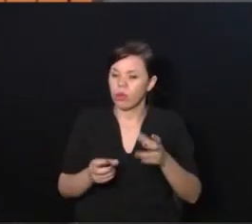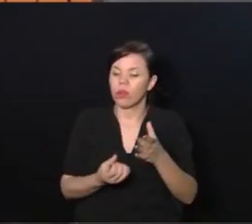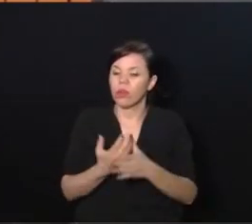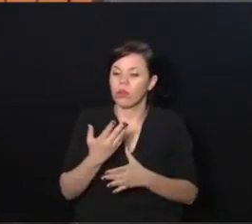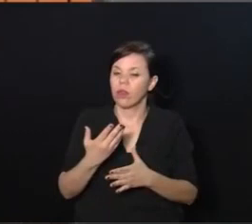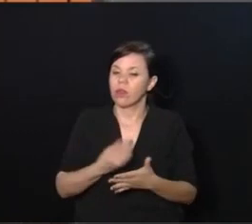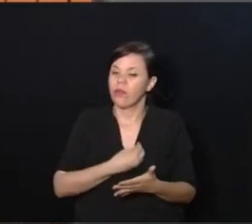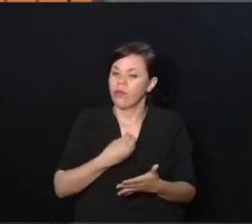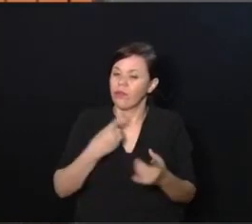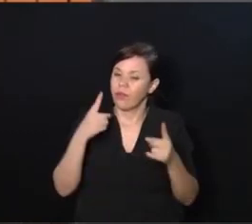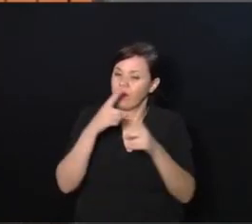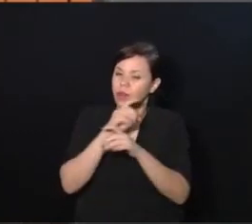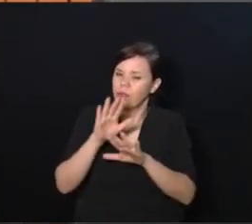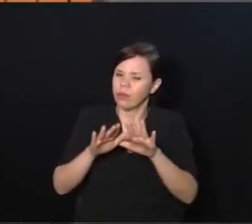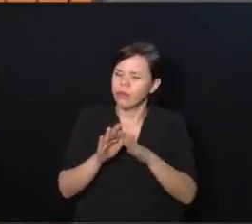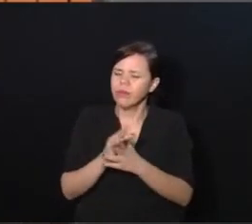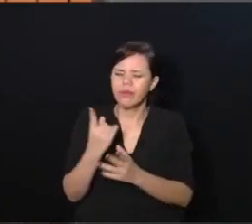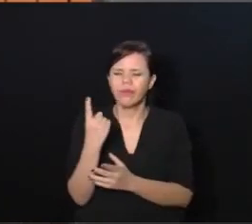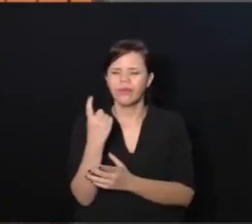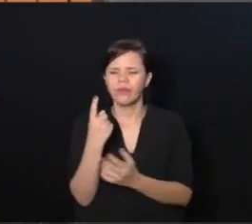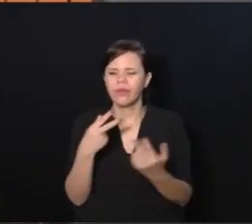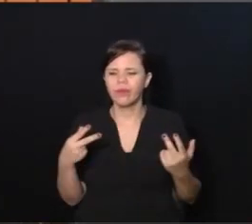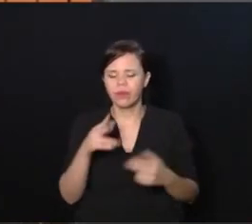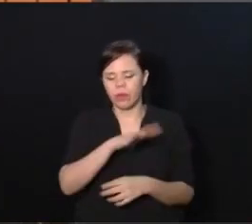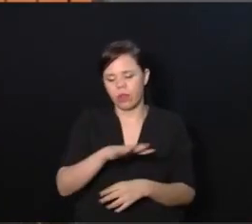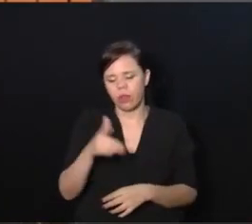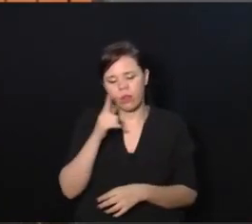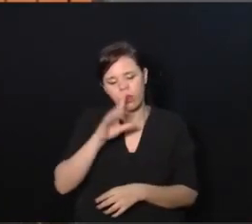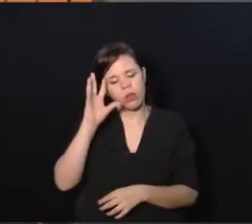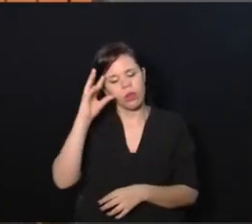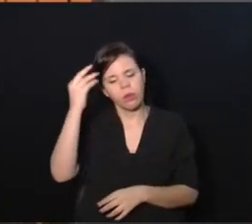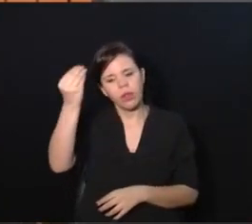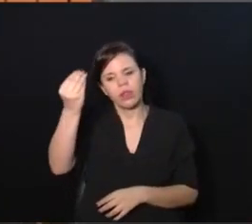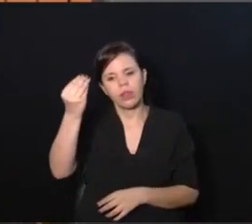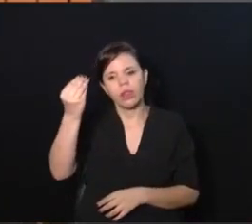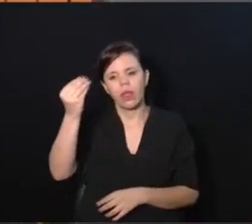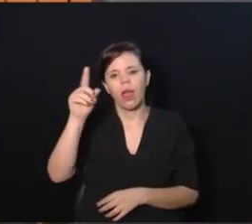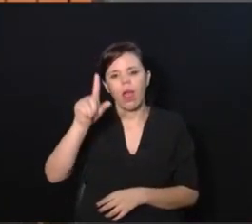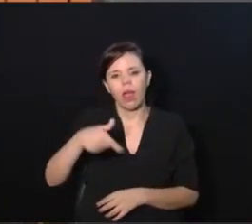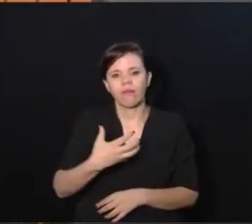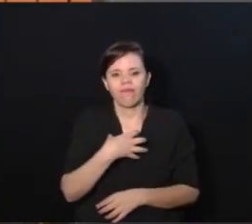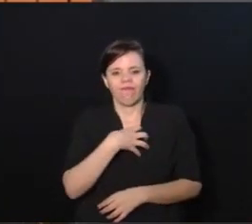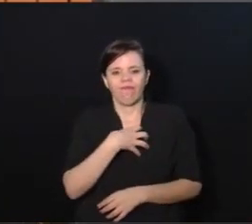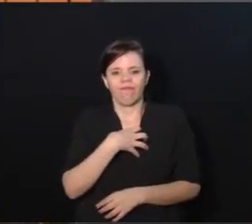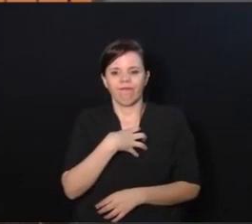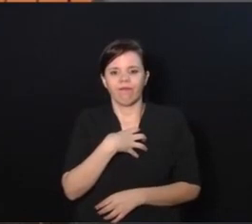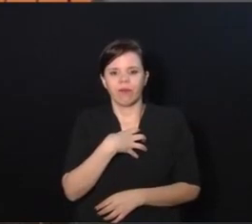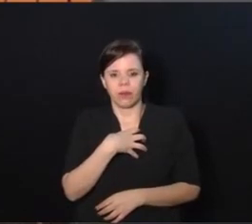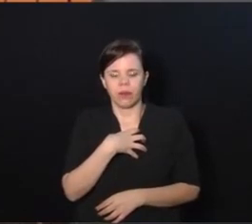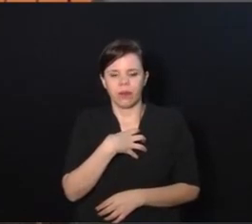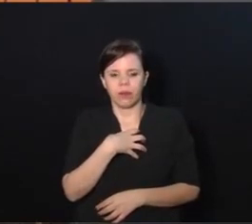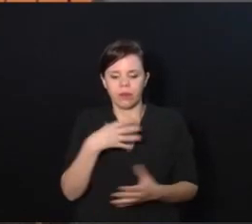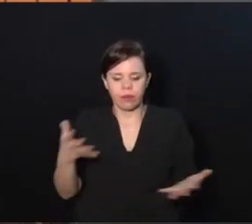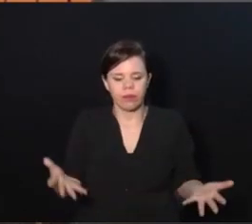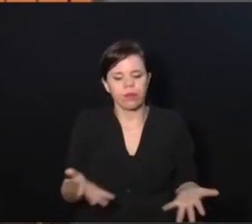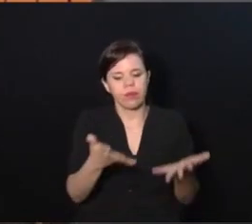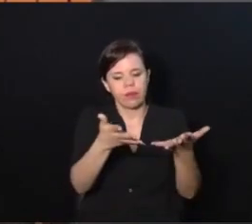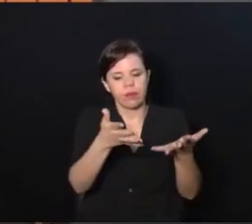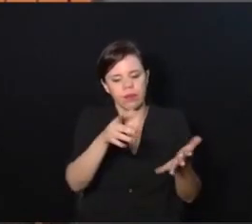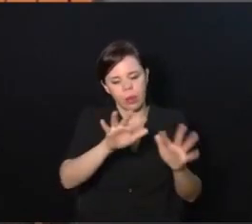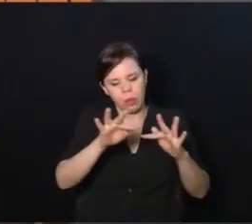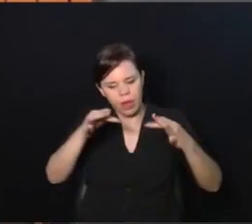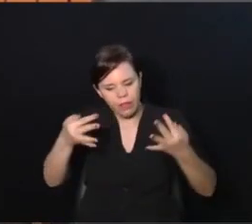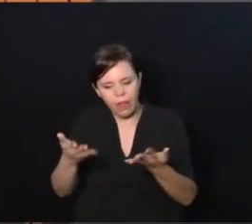circunstâncias. A única coisa que a criança consegue compreender é o sentimento que é depositado sobre ela pela